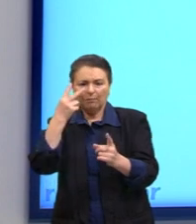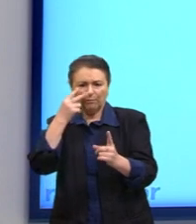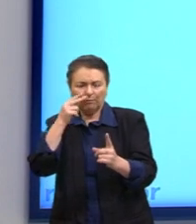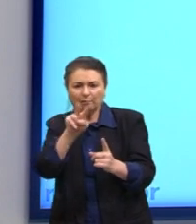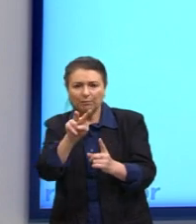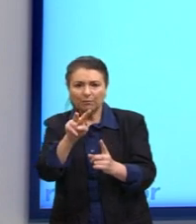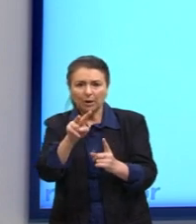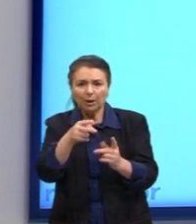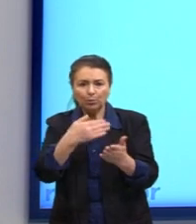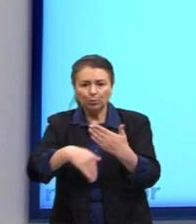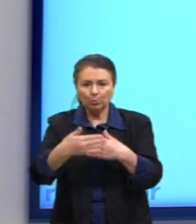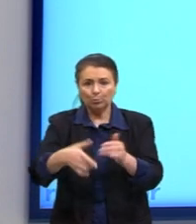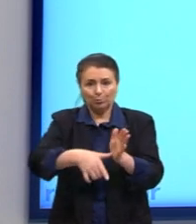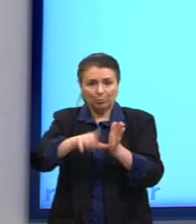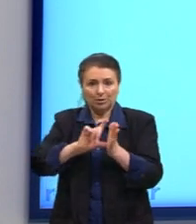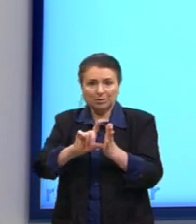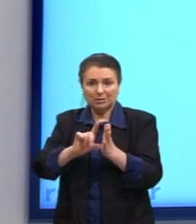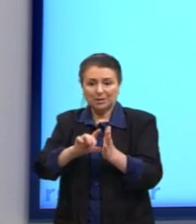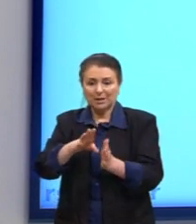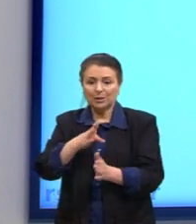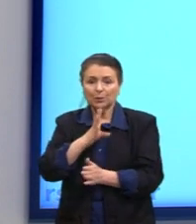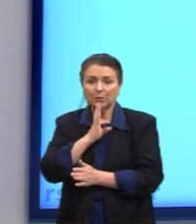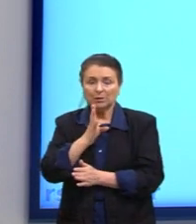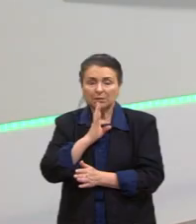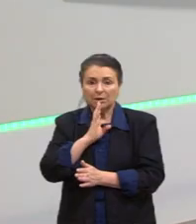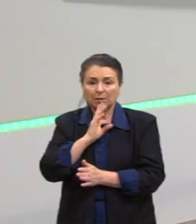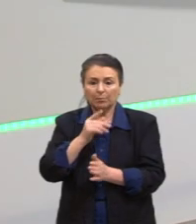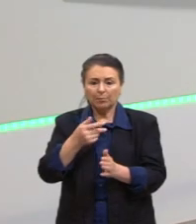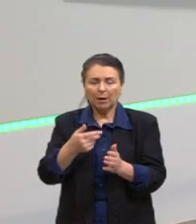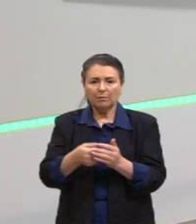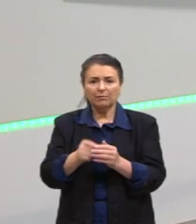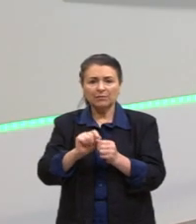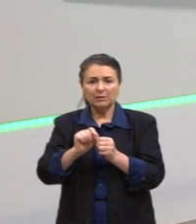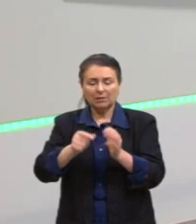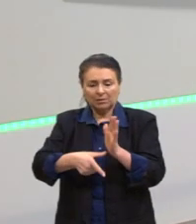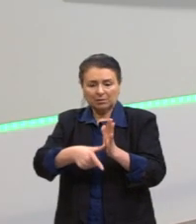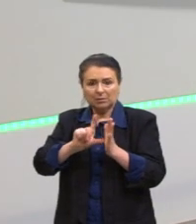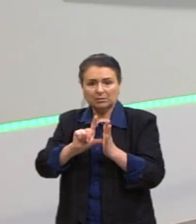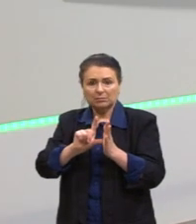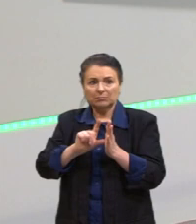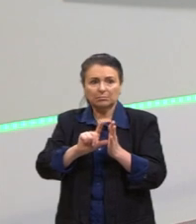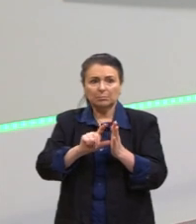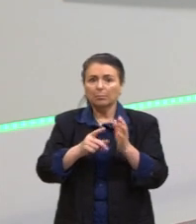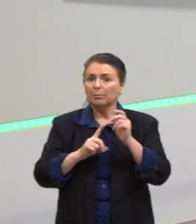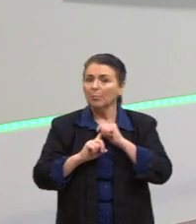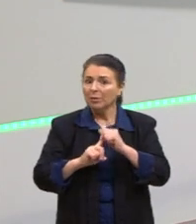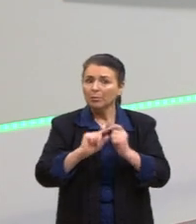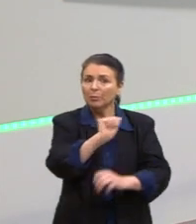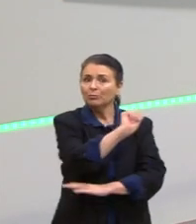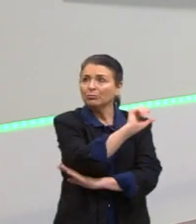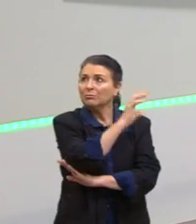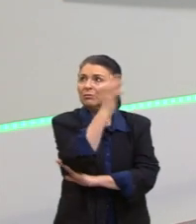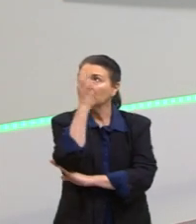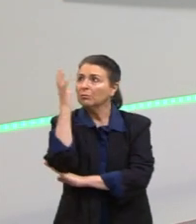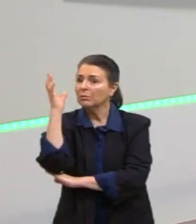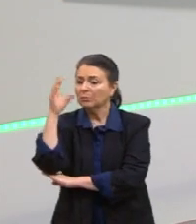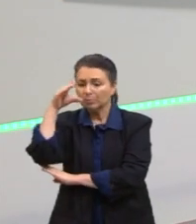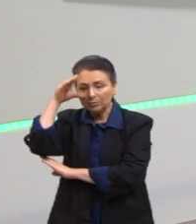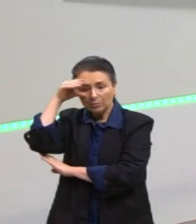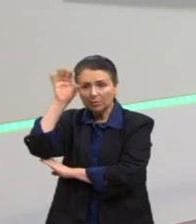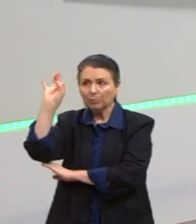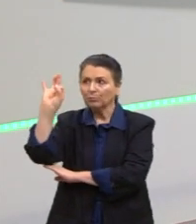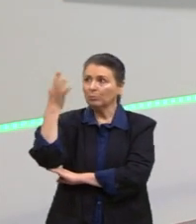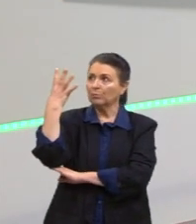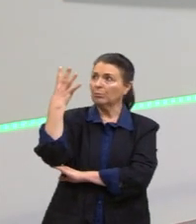previsão, esse conhecer para prever, nem tudo é possível prever na natureza. Nós podemos observar fenômenos